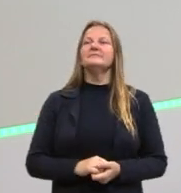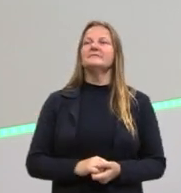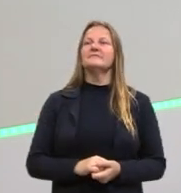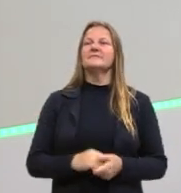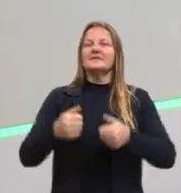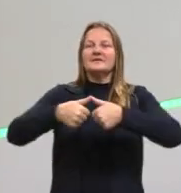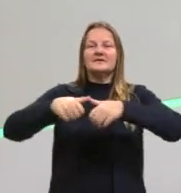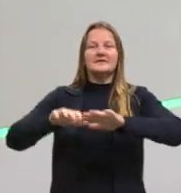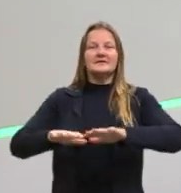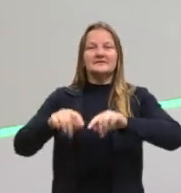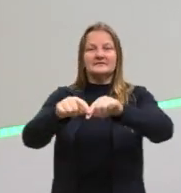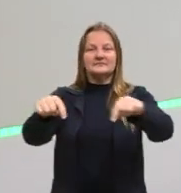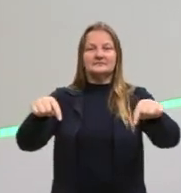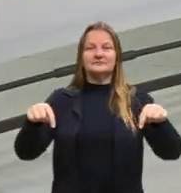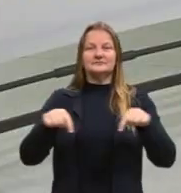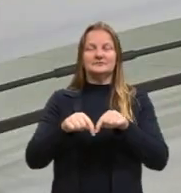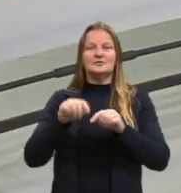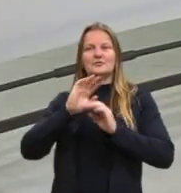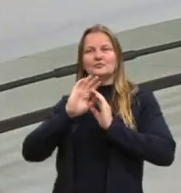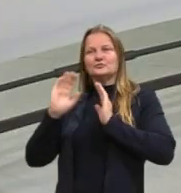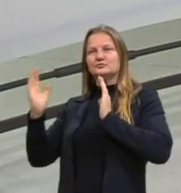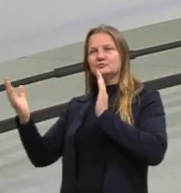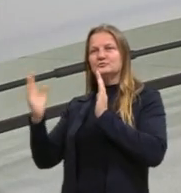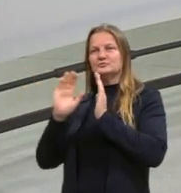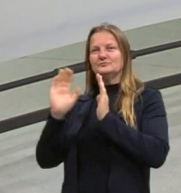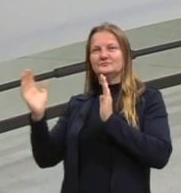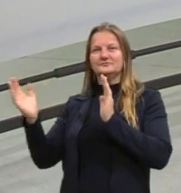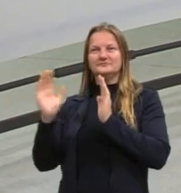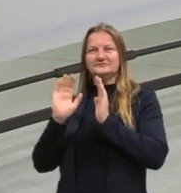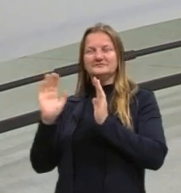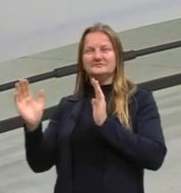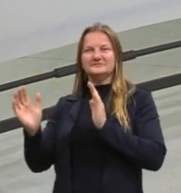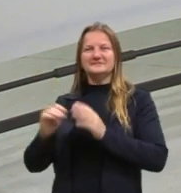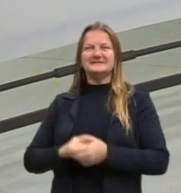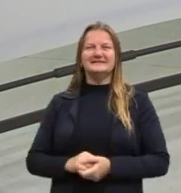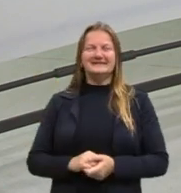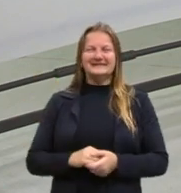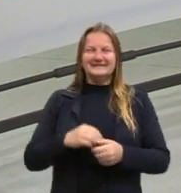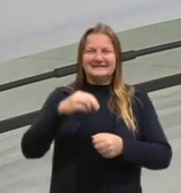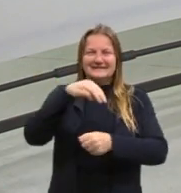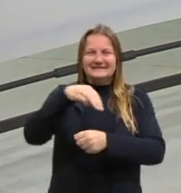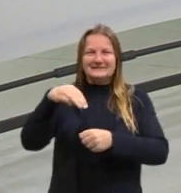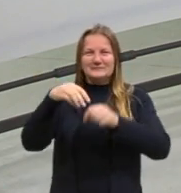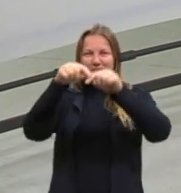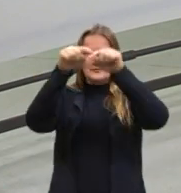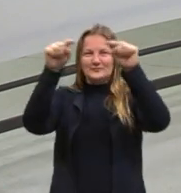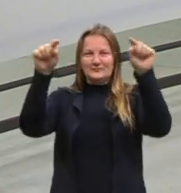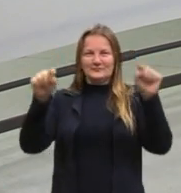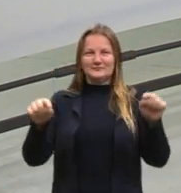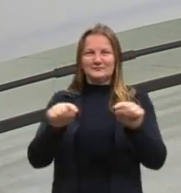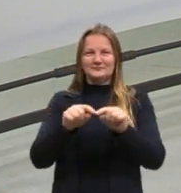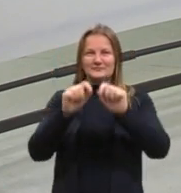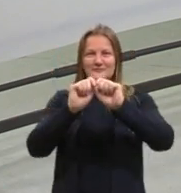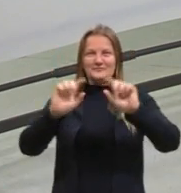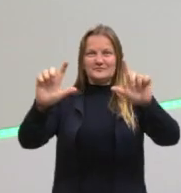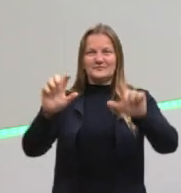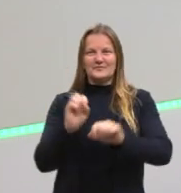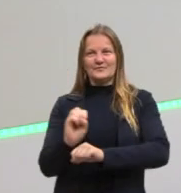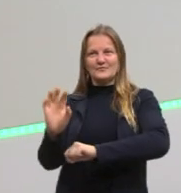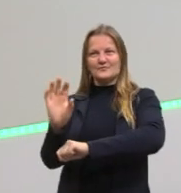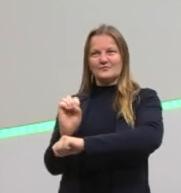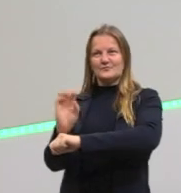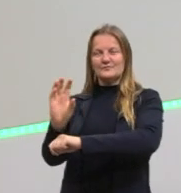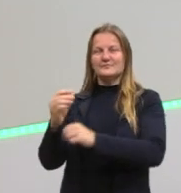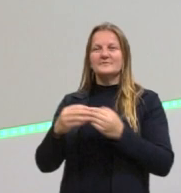um quadro branco, onde está fixado um monitor, e são passados os slides para nos guiarmos